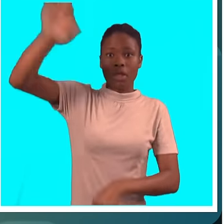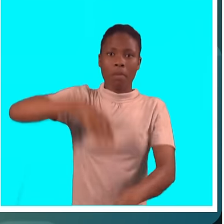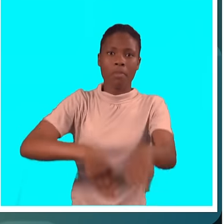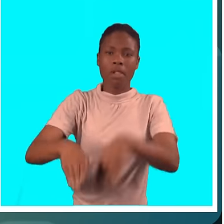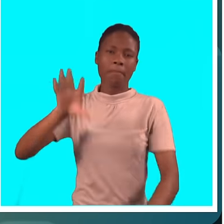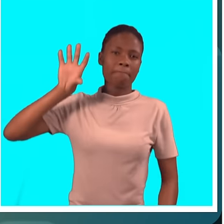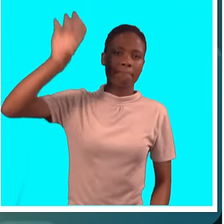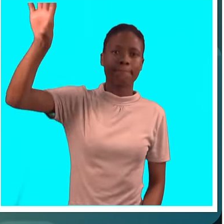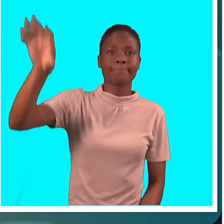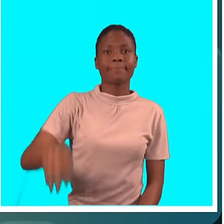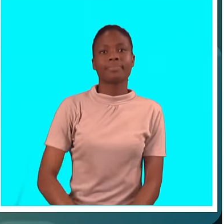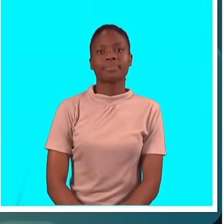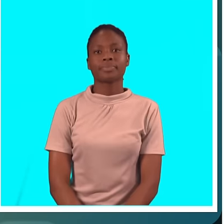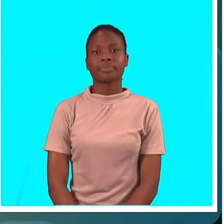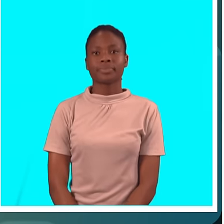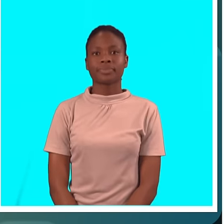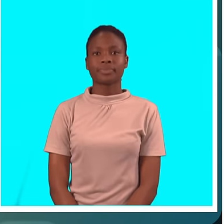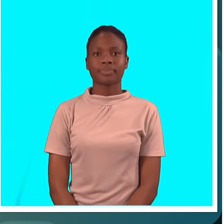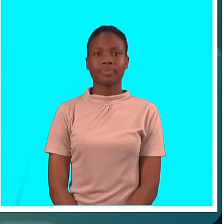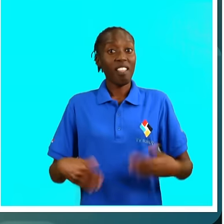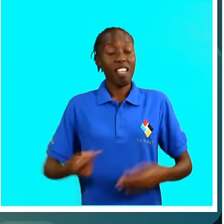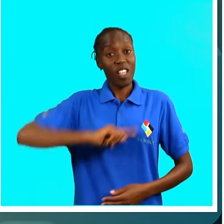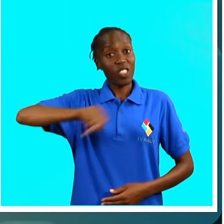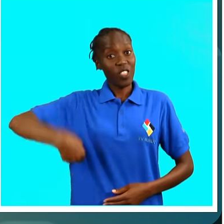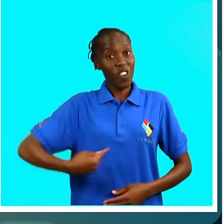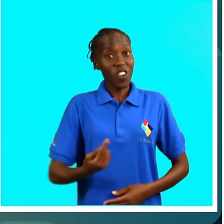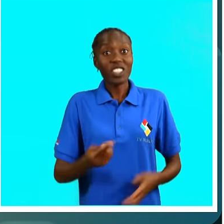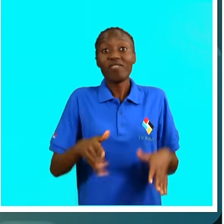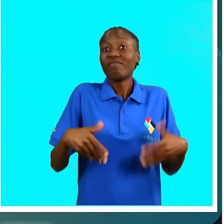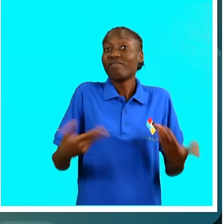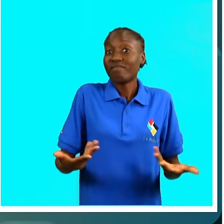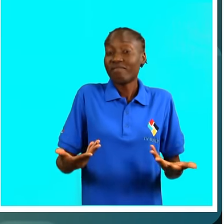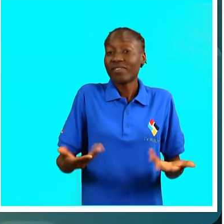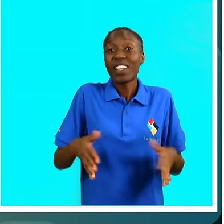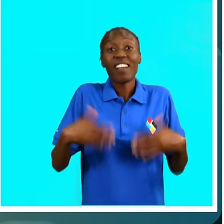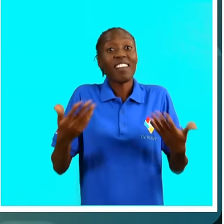englobe todos os jogadores profissionais de futebol do país. Nós temos que